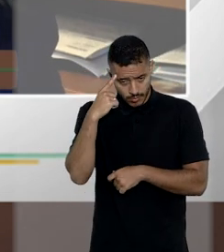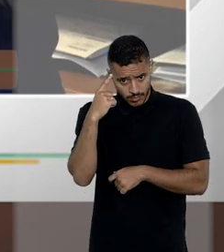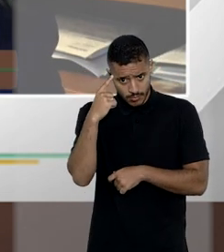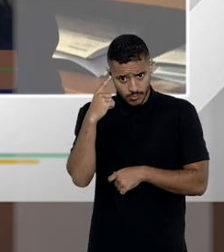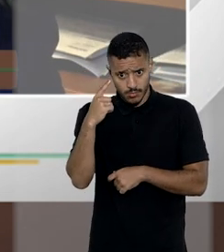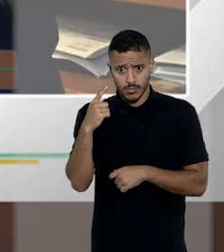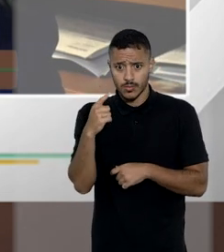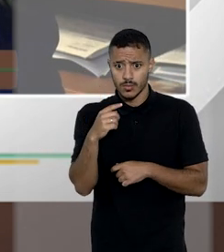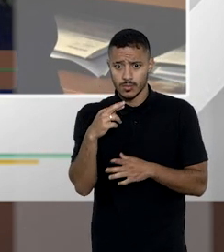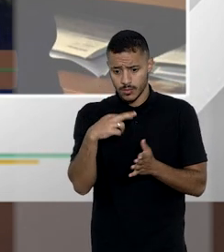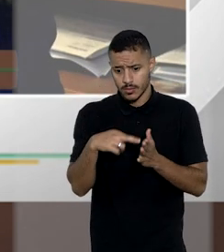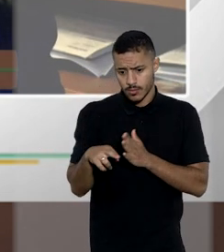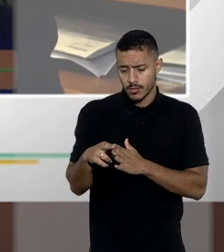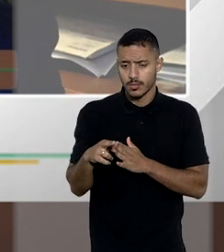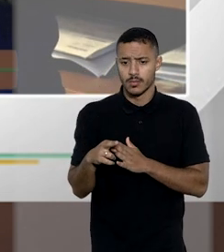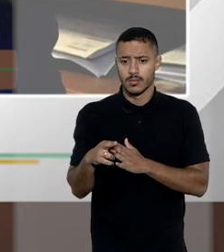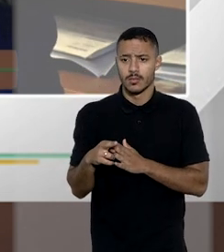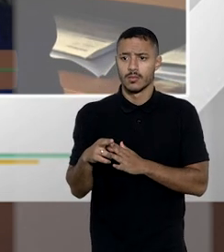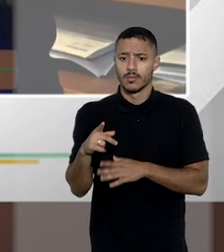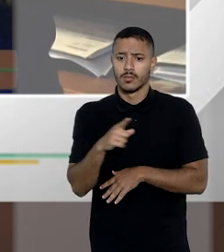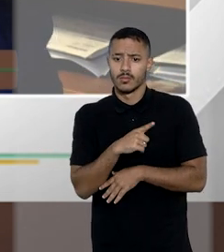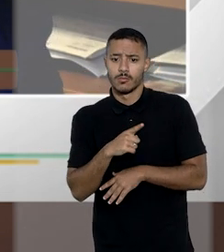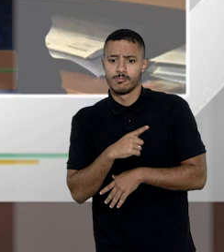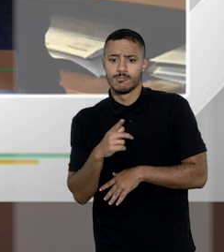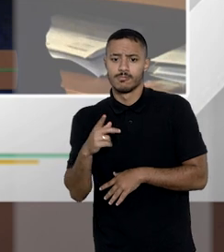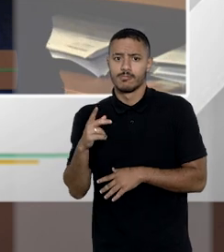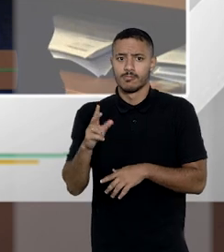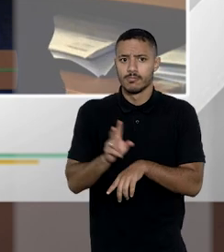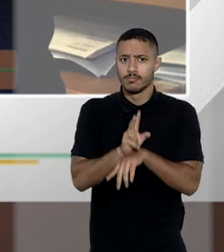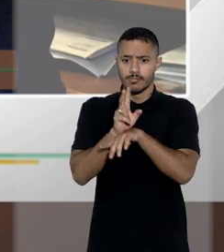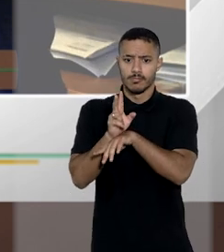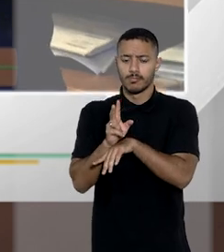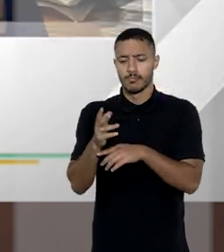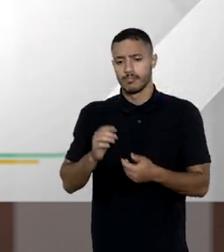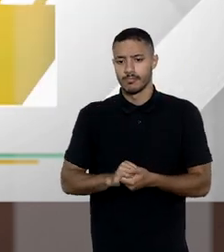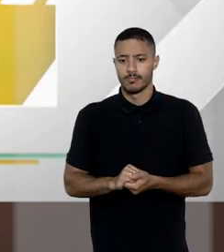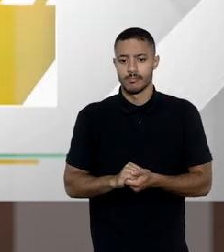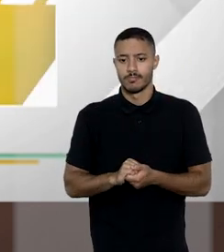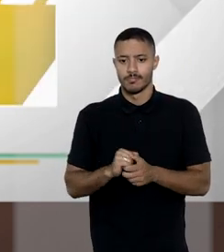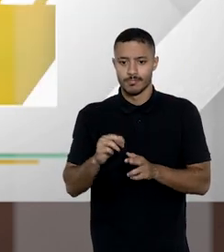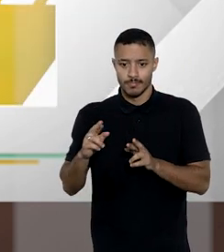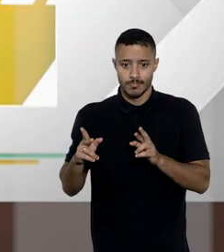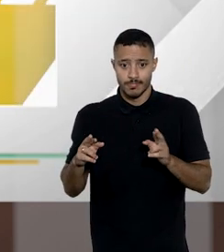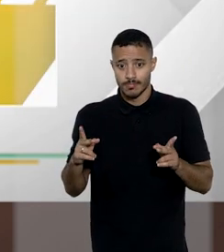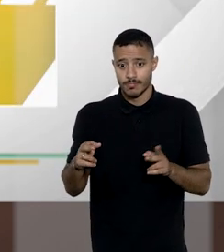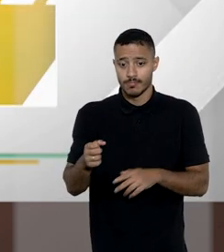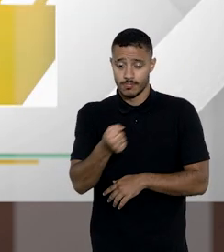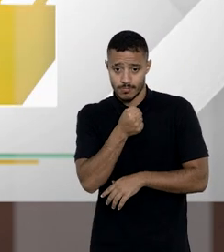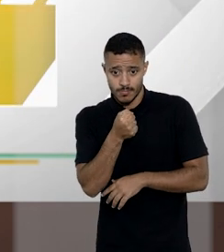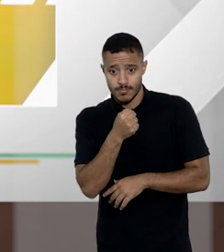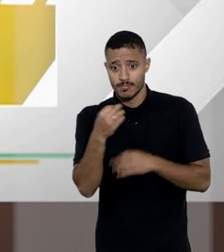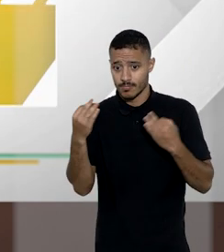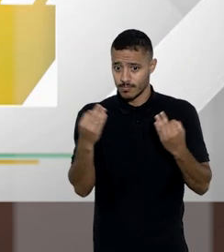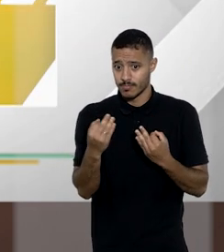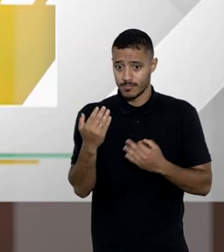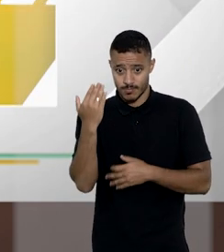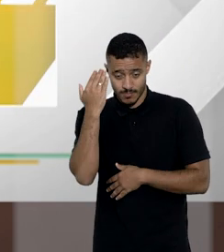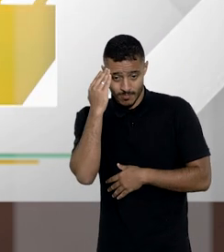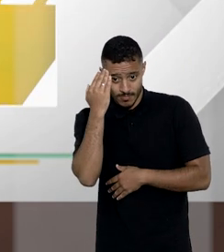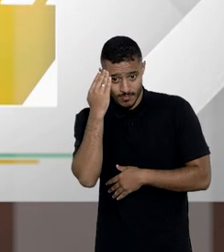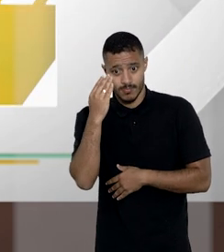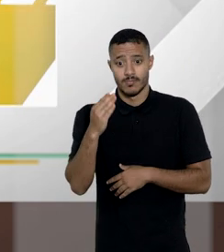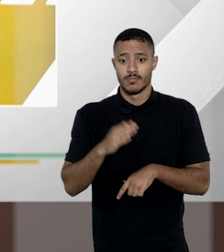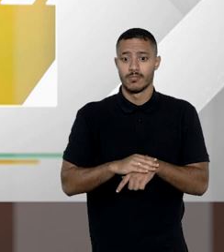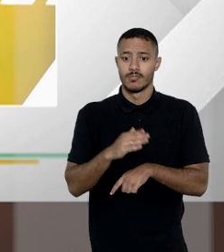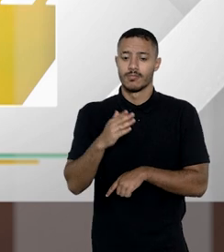manifestação que disse de repúdio ou de renúncia terá valor ou não com essa divergência entre os nossos entrevistados com certeza a gente